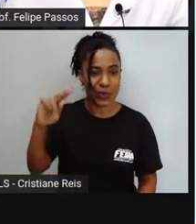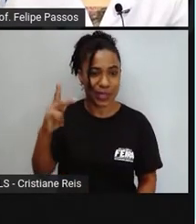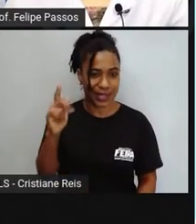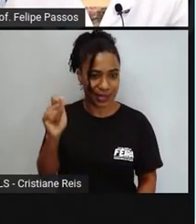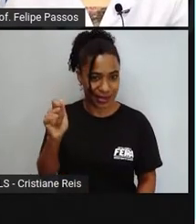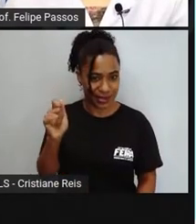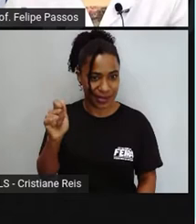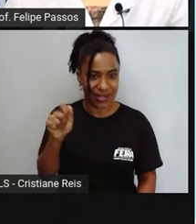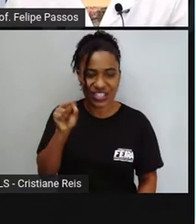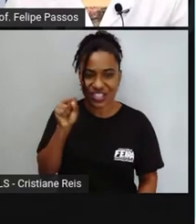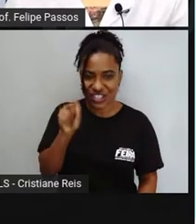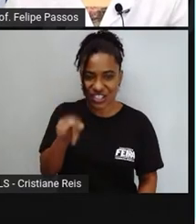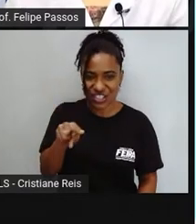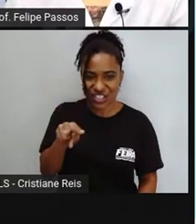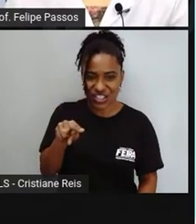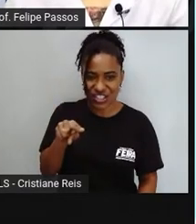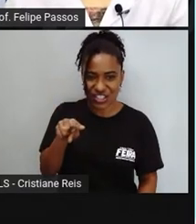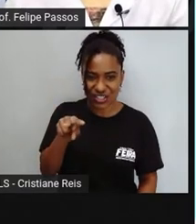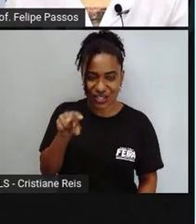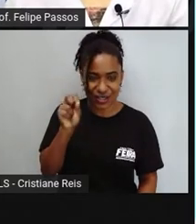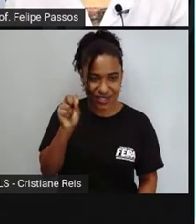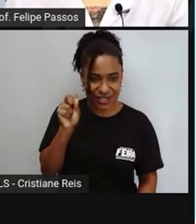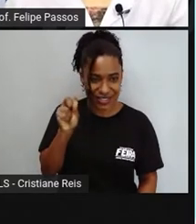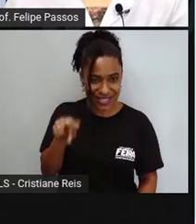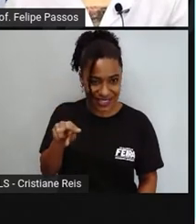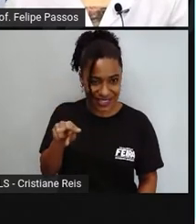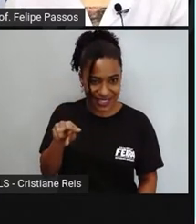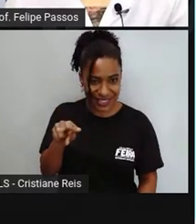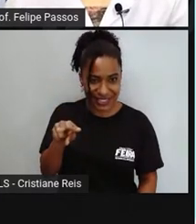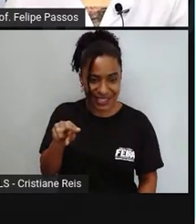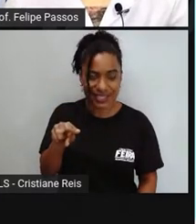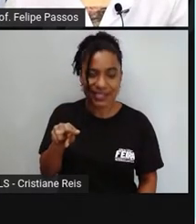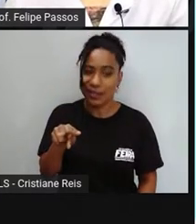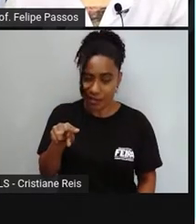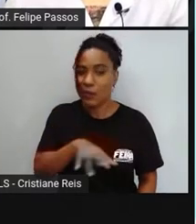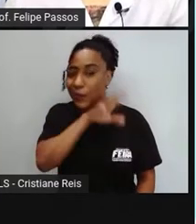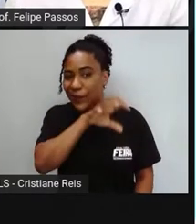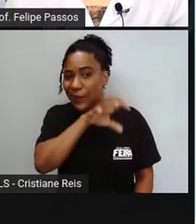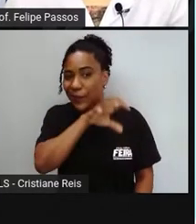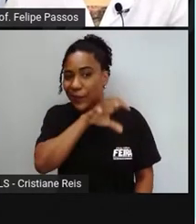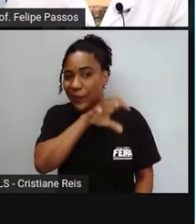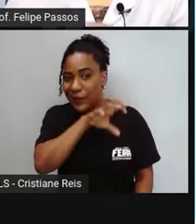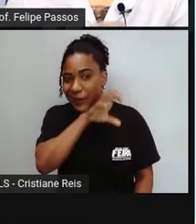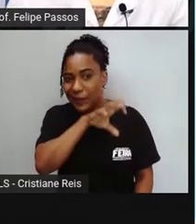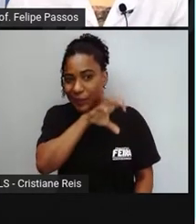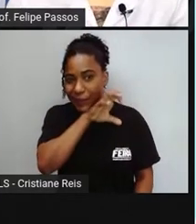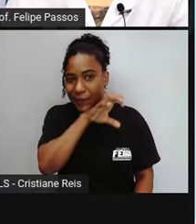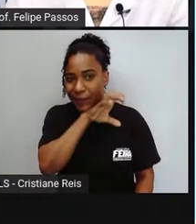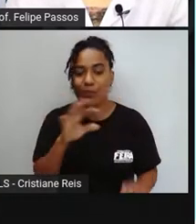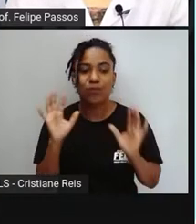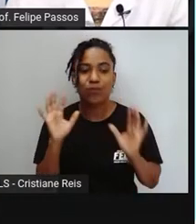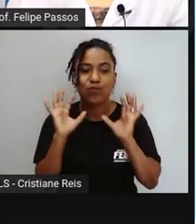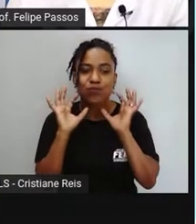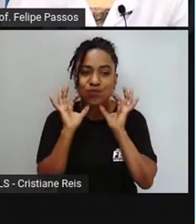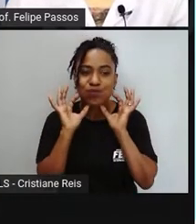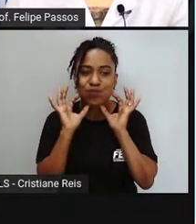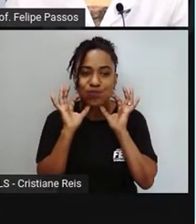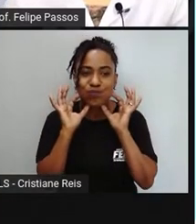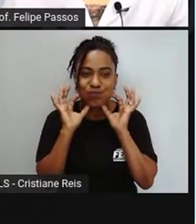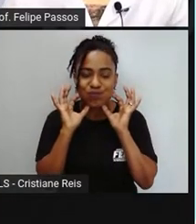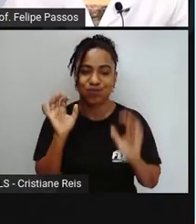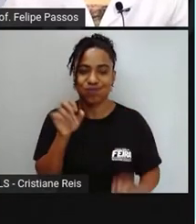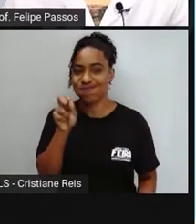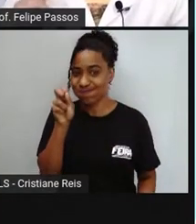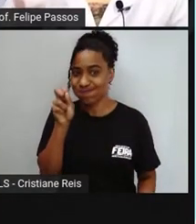que ela vai ser produzida por uma glândula de um animal, então é parte do reino animal, é algo produzido por um animal,